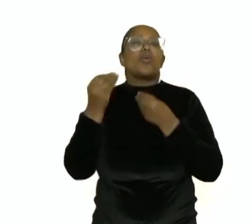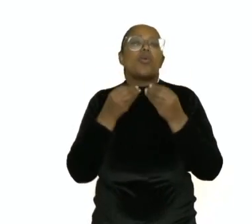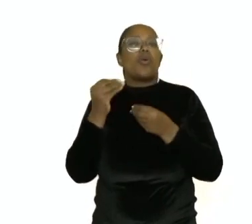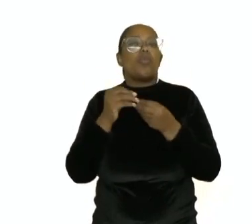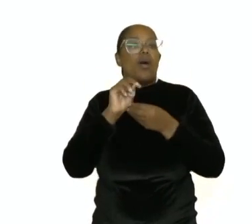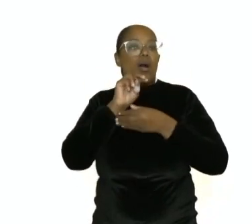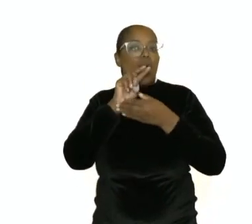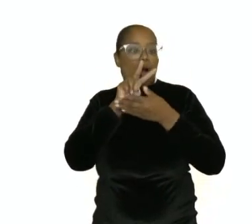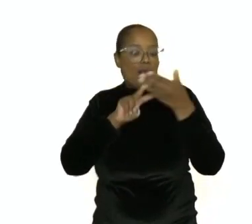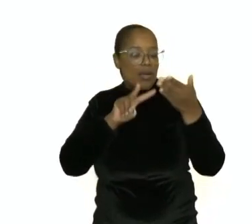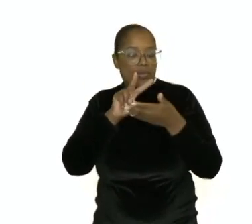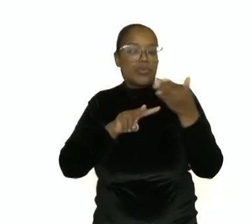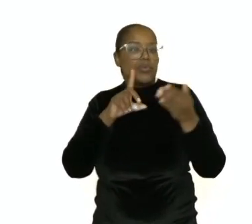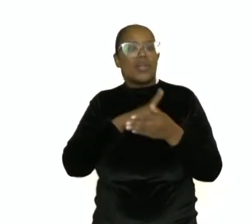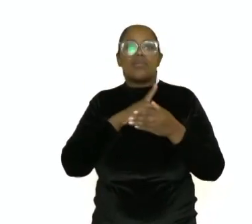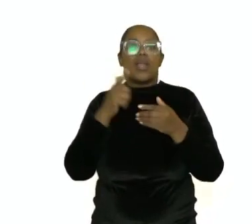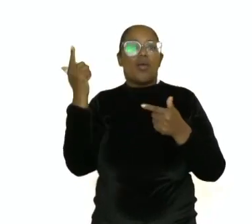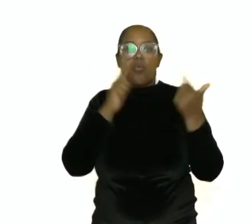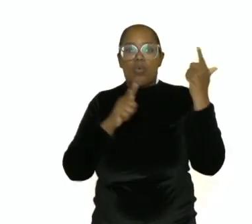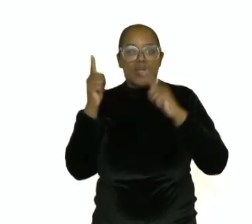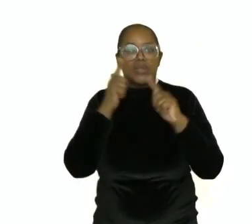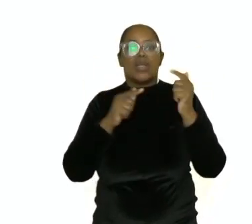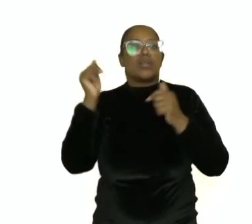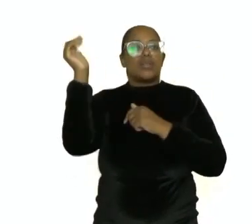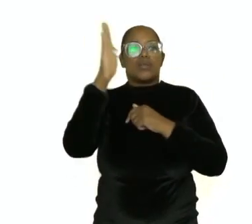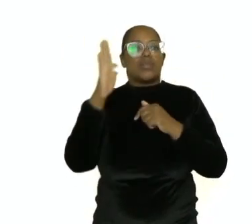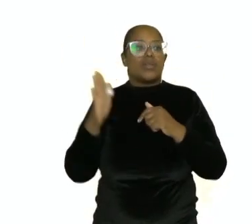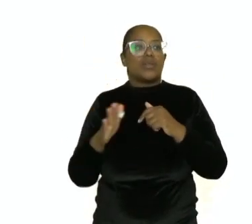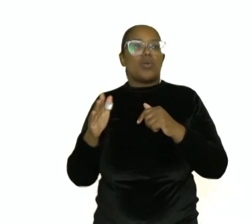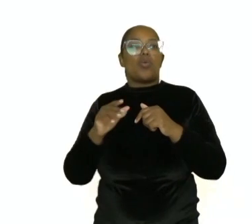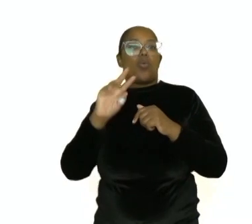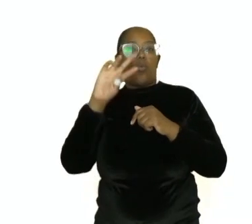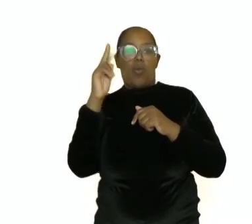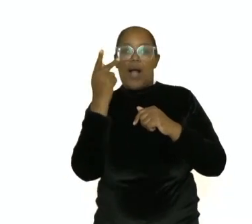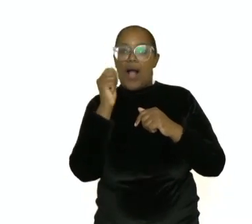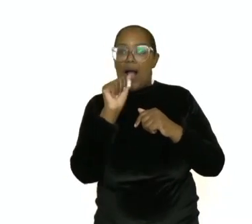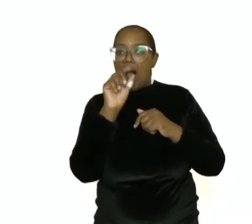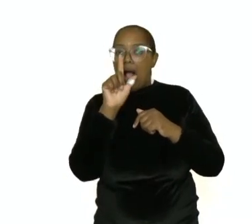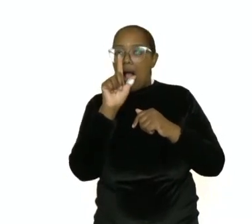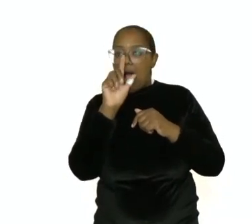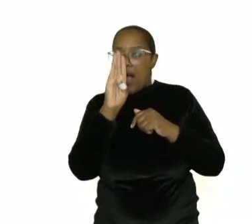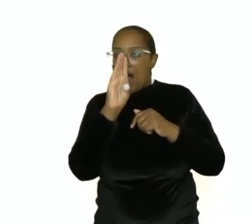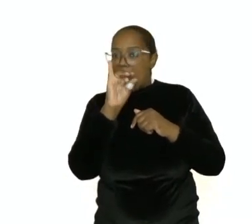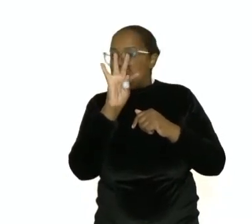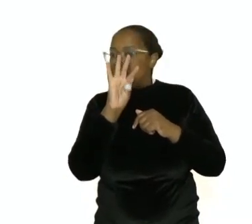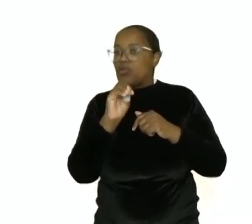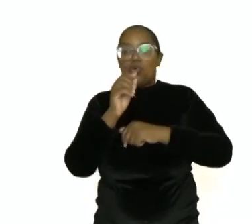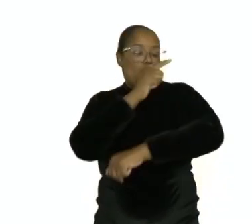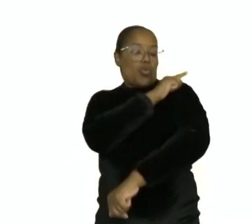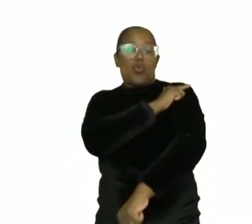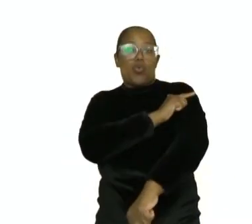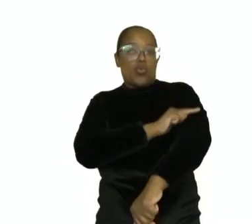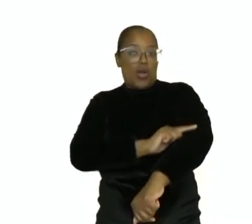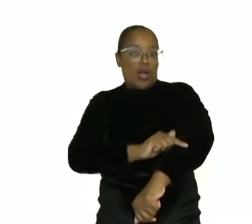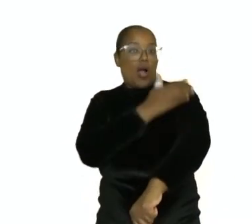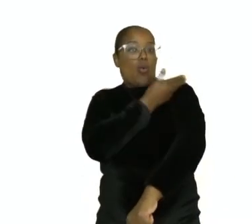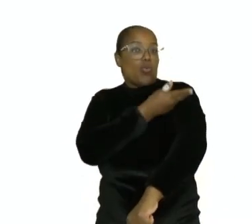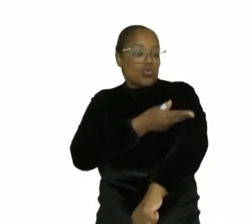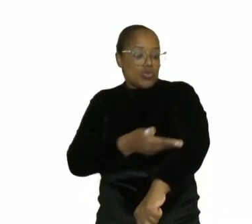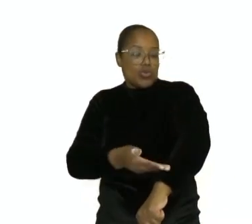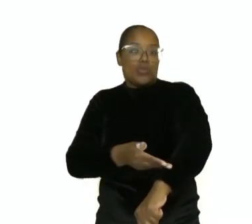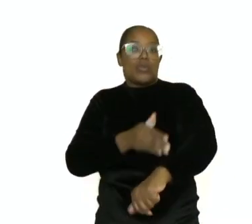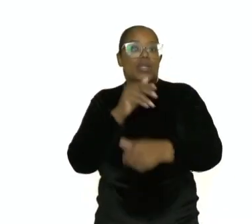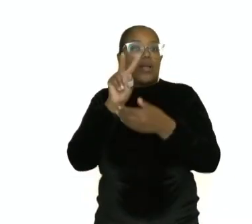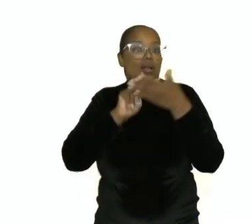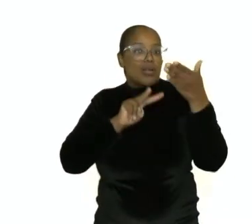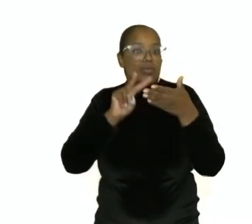conquistado os brasileiros? Concorda aqui com o hábito. Por isso ele está no singular e não leva o acento.